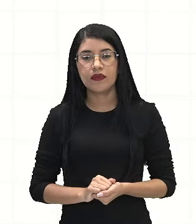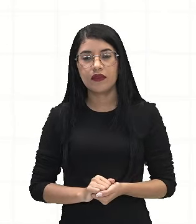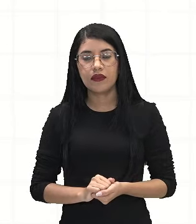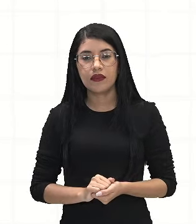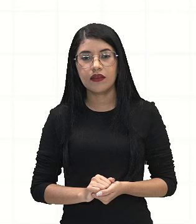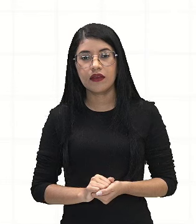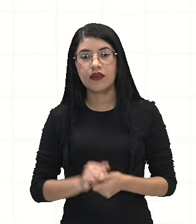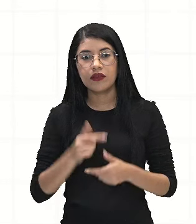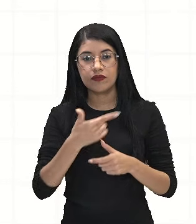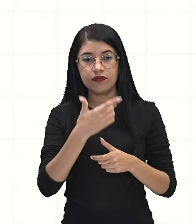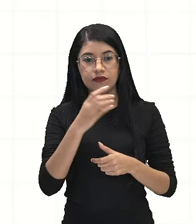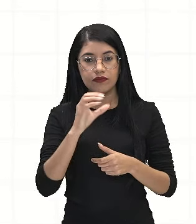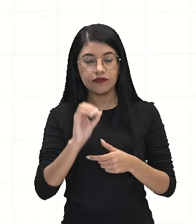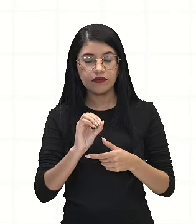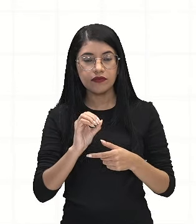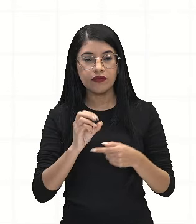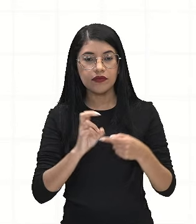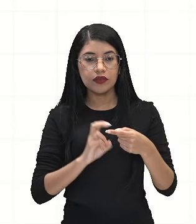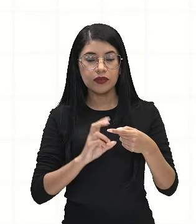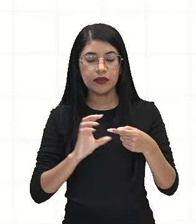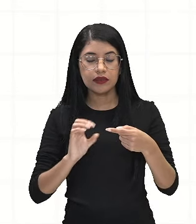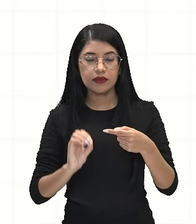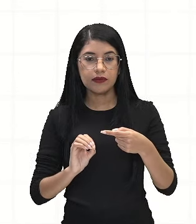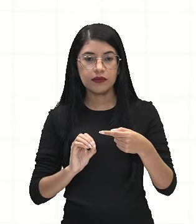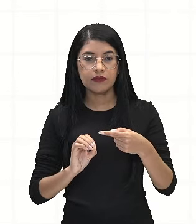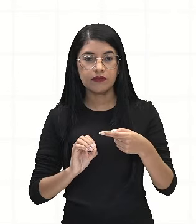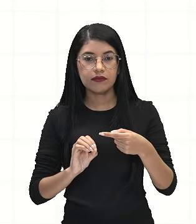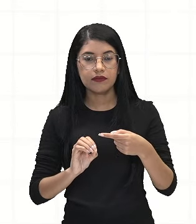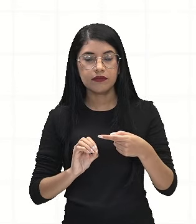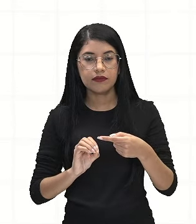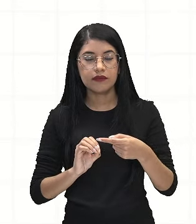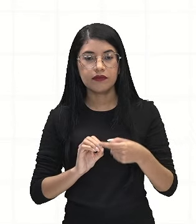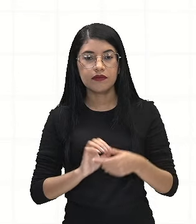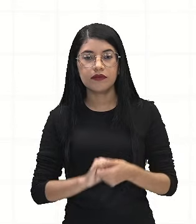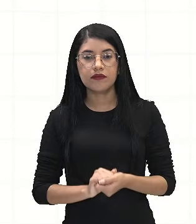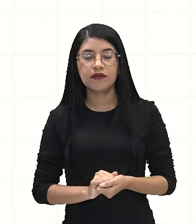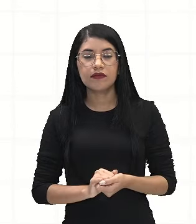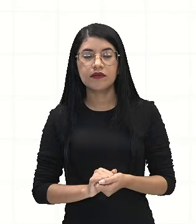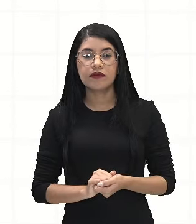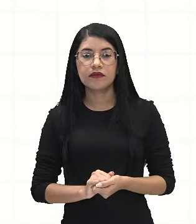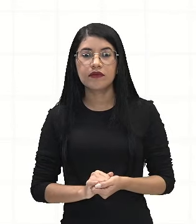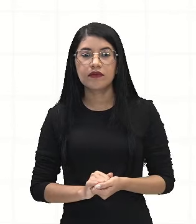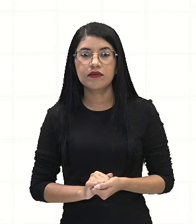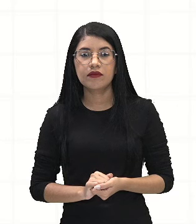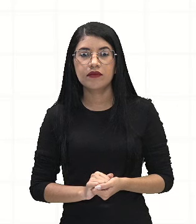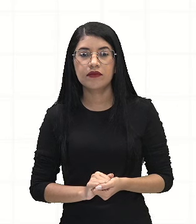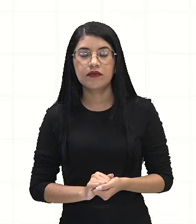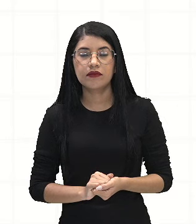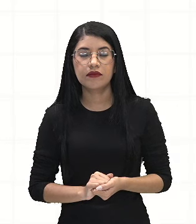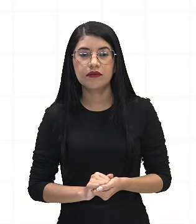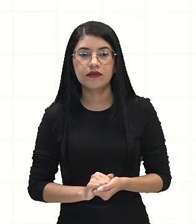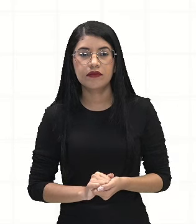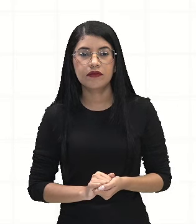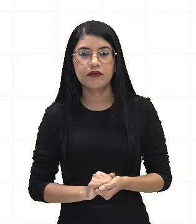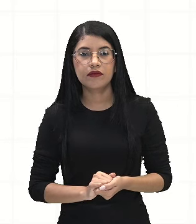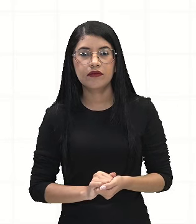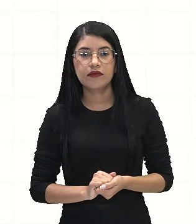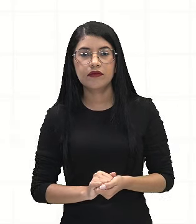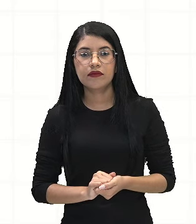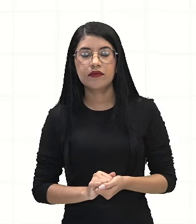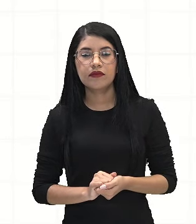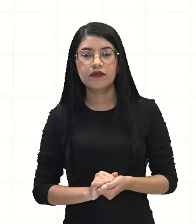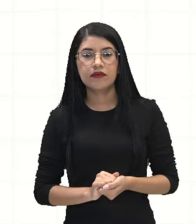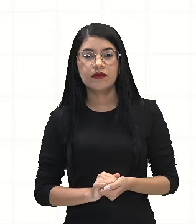opções sobre o espaço amostral, que são todas as bolas que estão dentro da urna. Então,